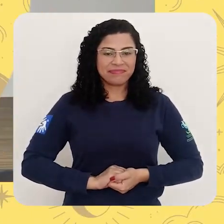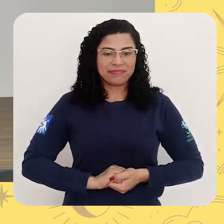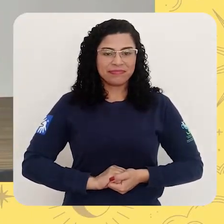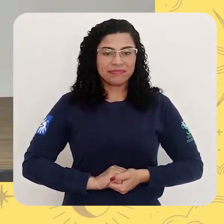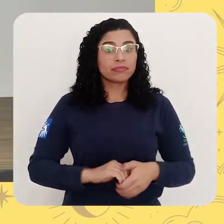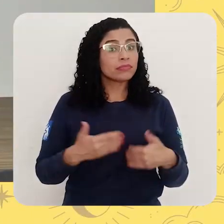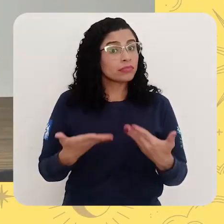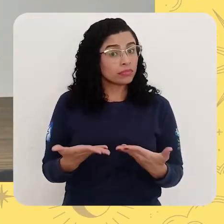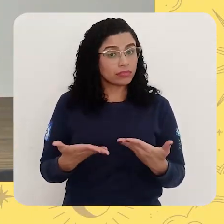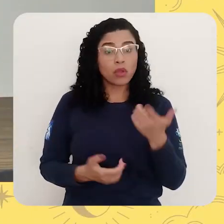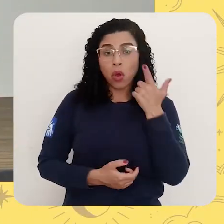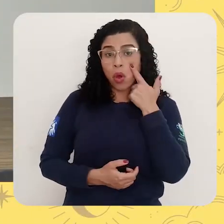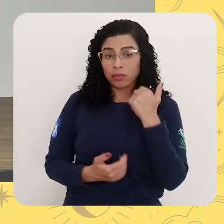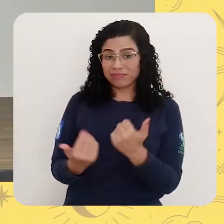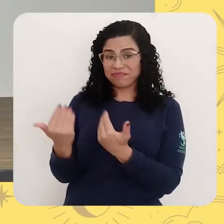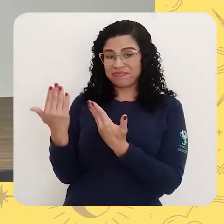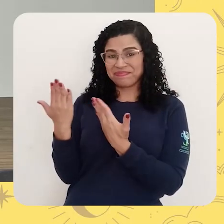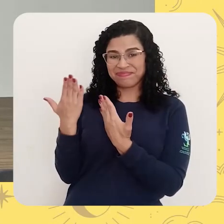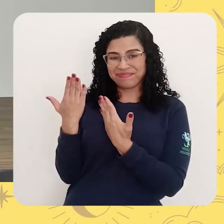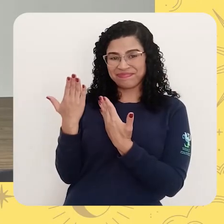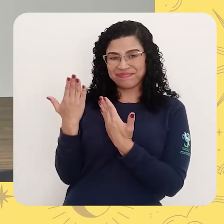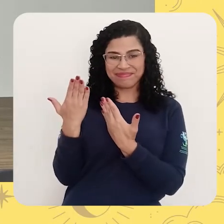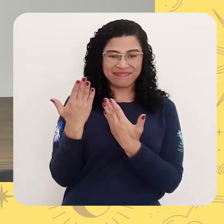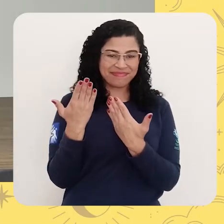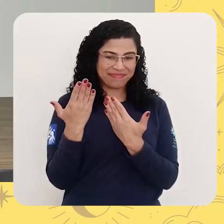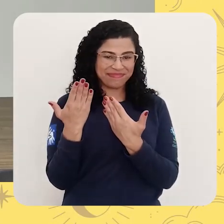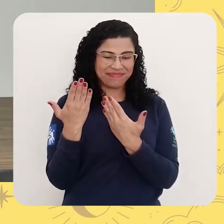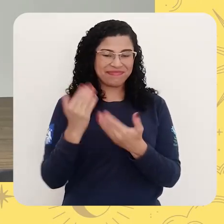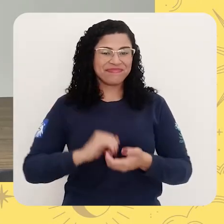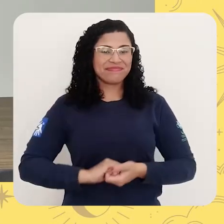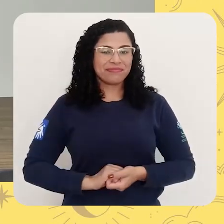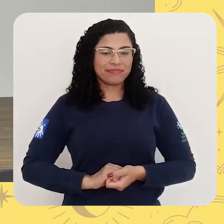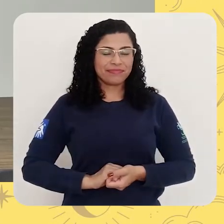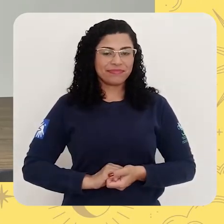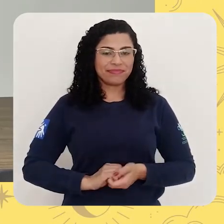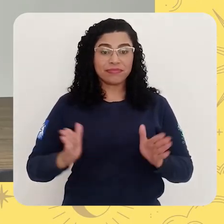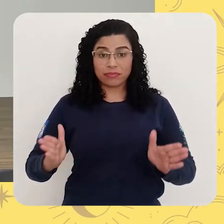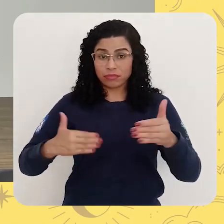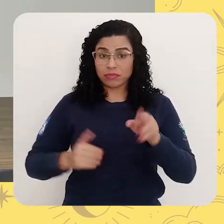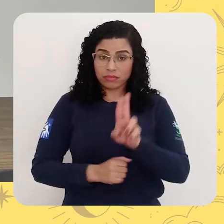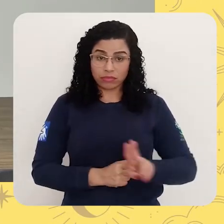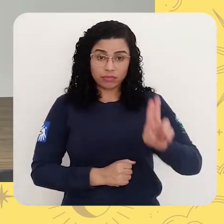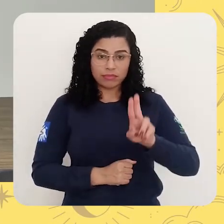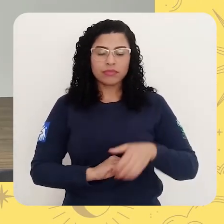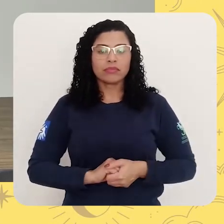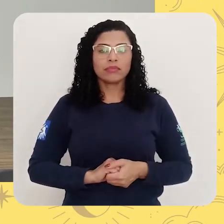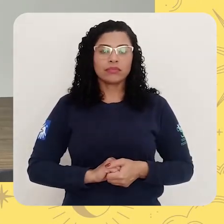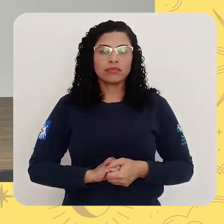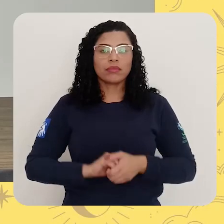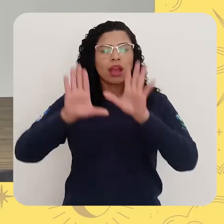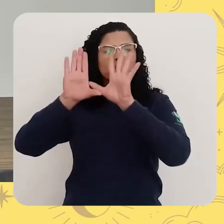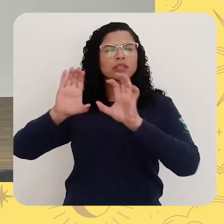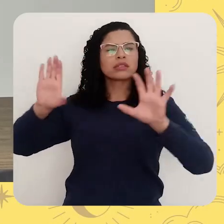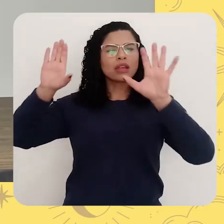Bom, então a nossa experiência ficou assim. Utilizei a caixa, como eu mostrei para vocês, né? Fiz um fundo preto